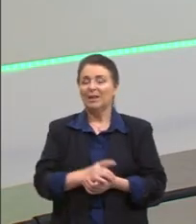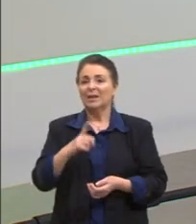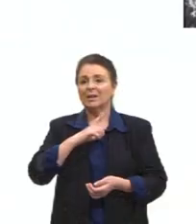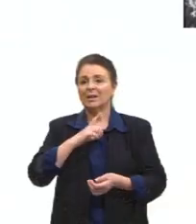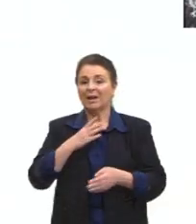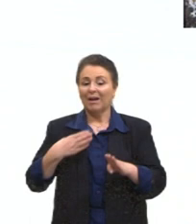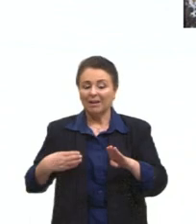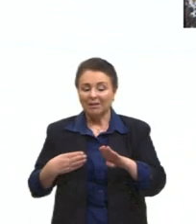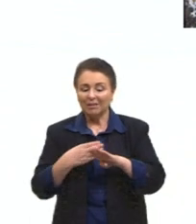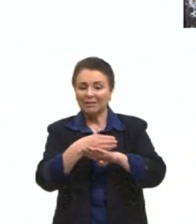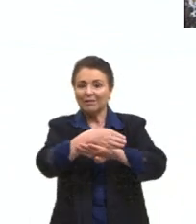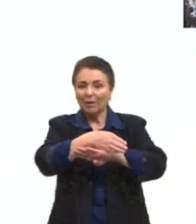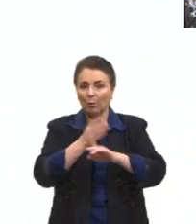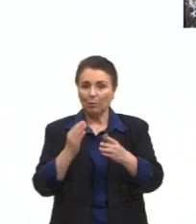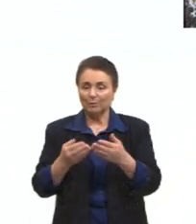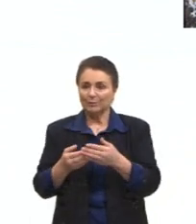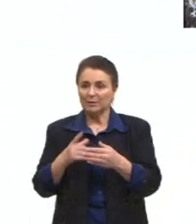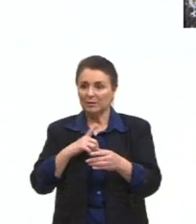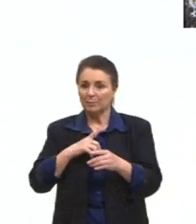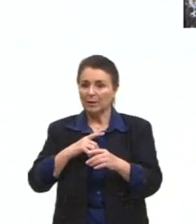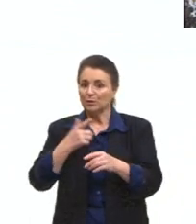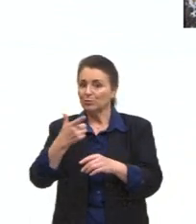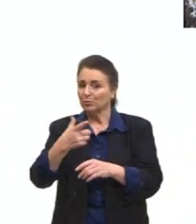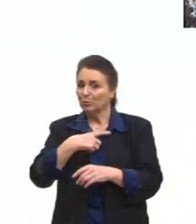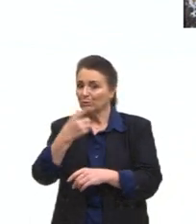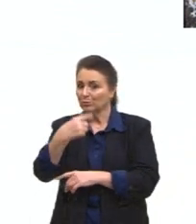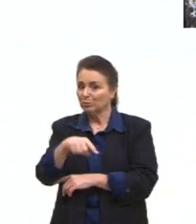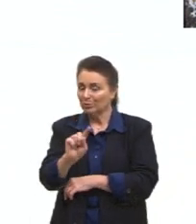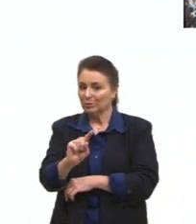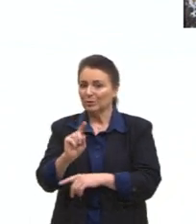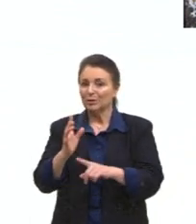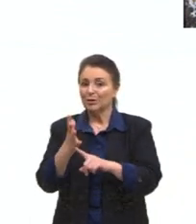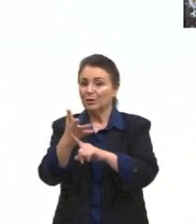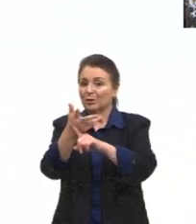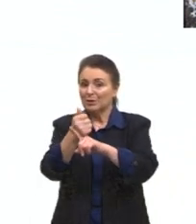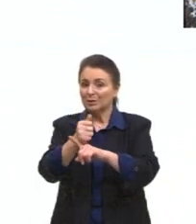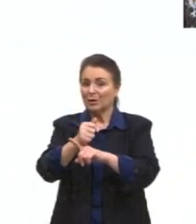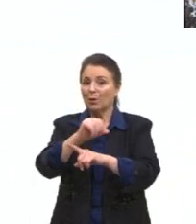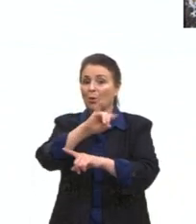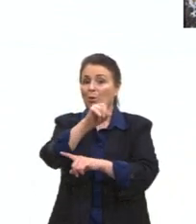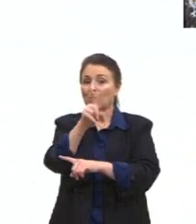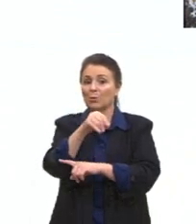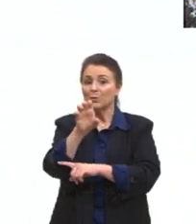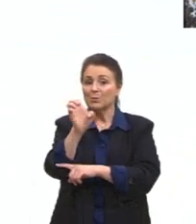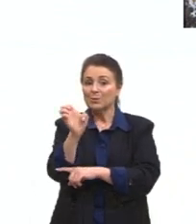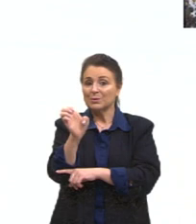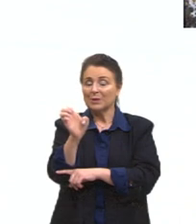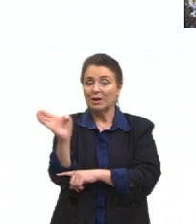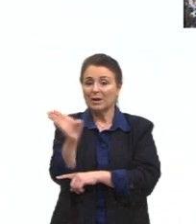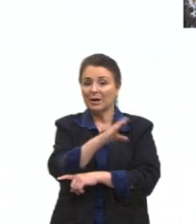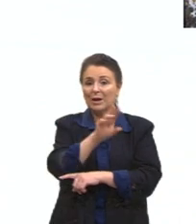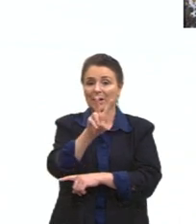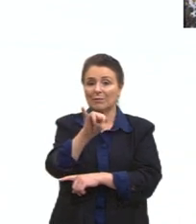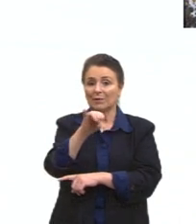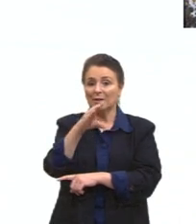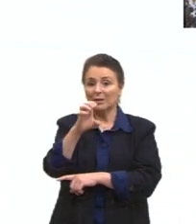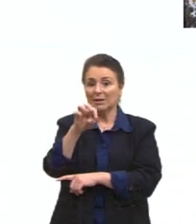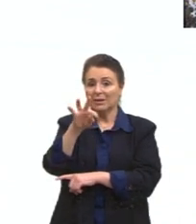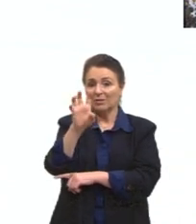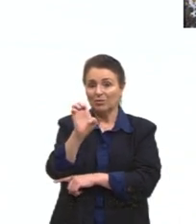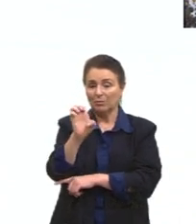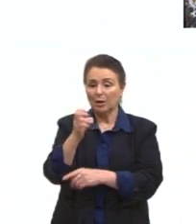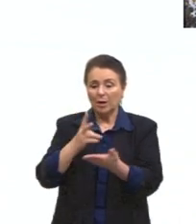intervenção, gente, ela também pode acontecer de outras formas. Aqui tem o artista Zé Vicente, que recorta imagens de revista